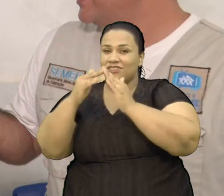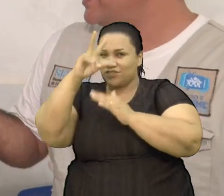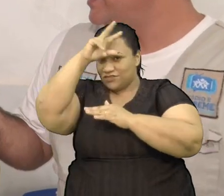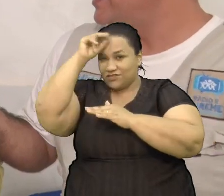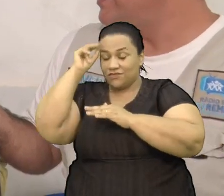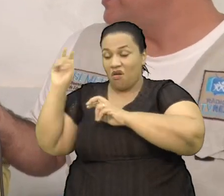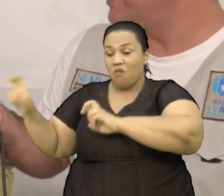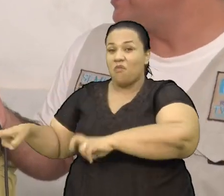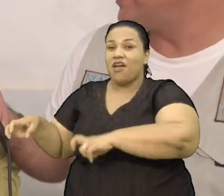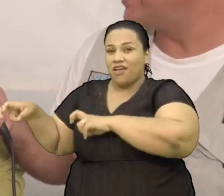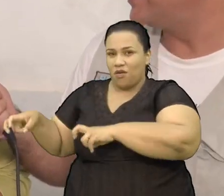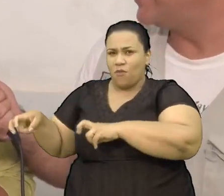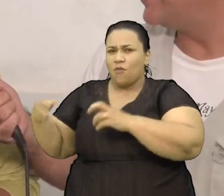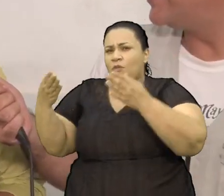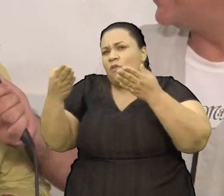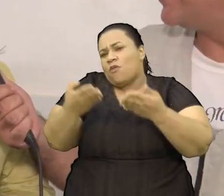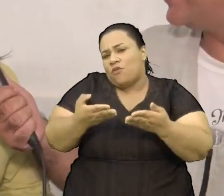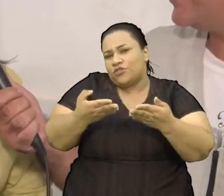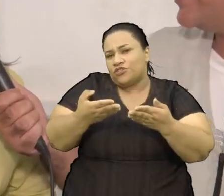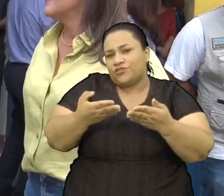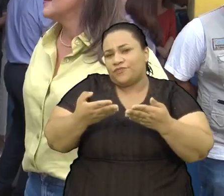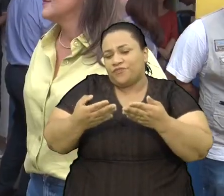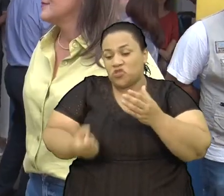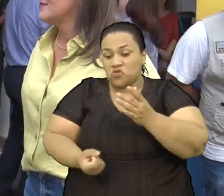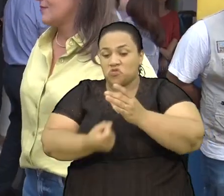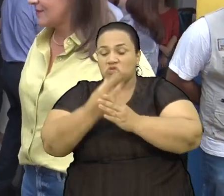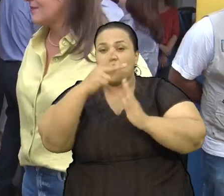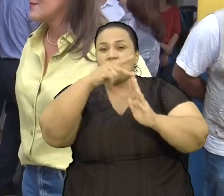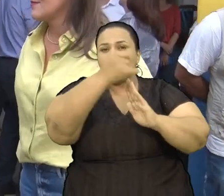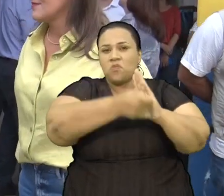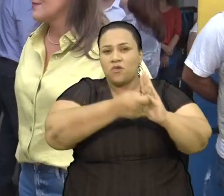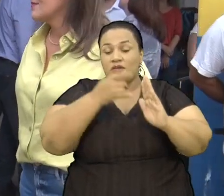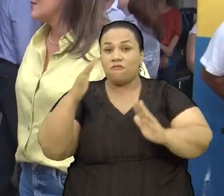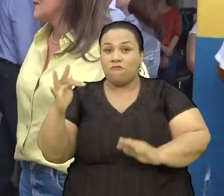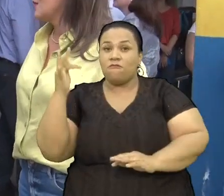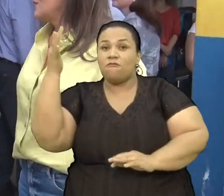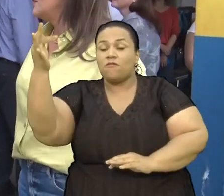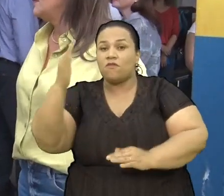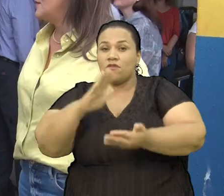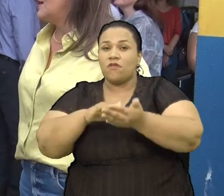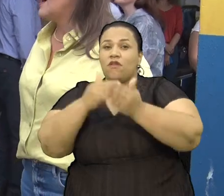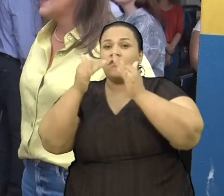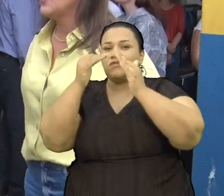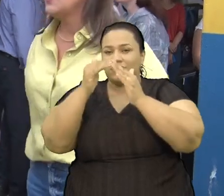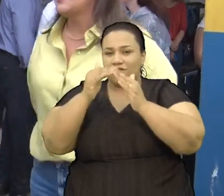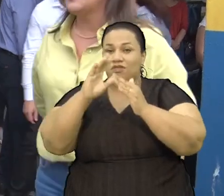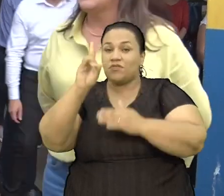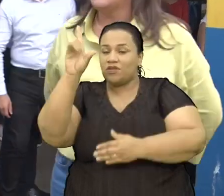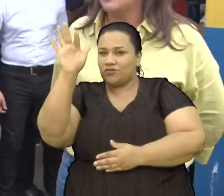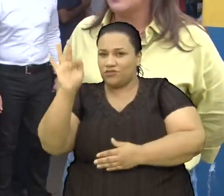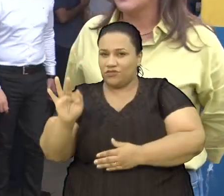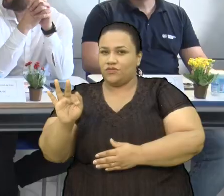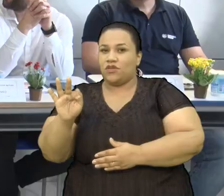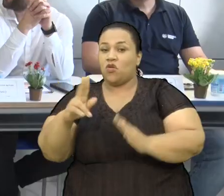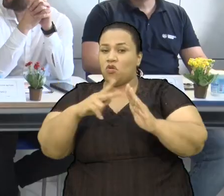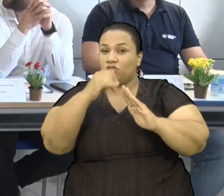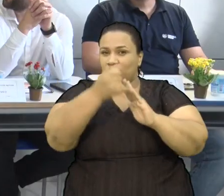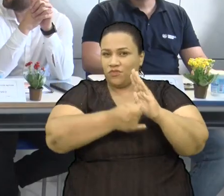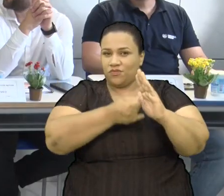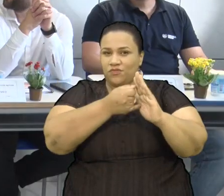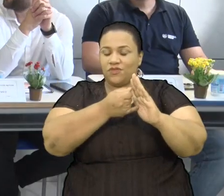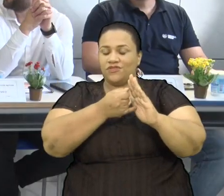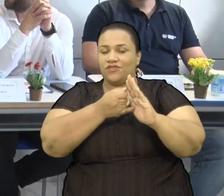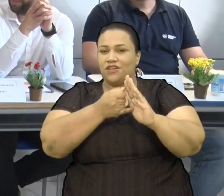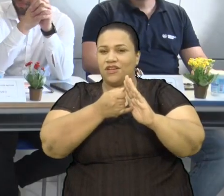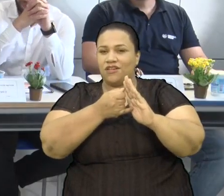escola Barão Do Rio Branco Hoje lançando Um projeto De futuro Para a escola E para o distrito Nosso projeto